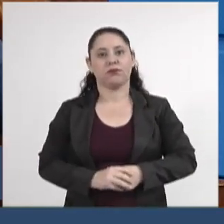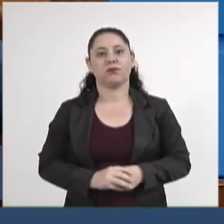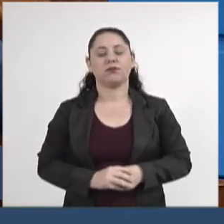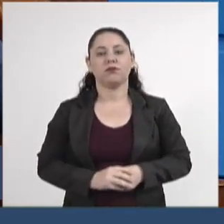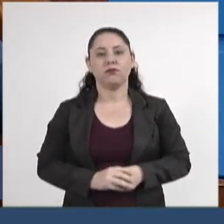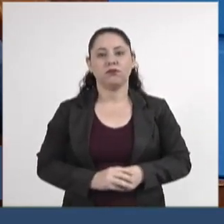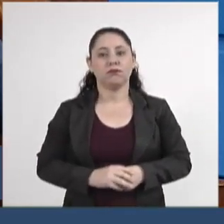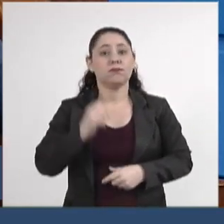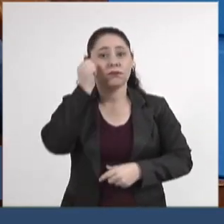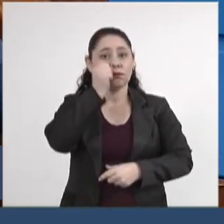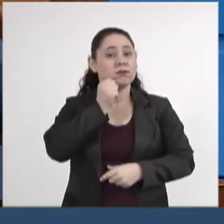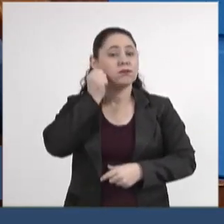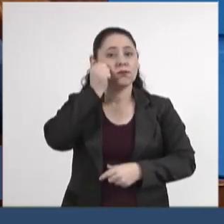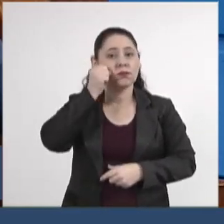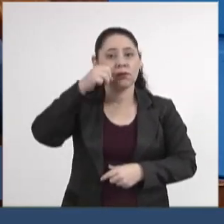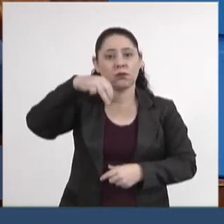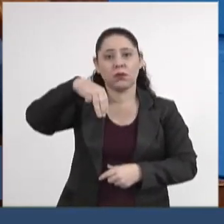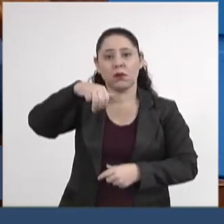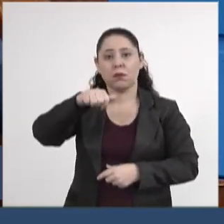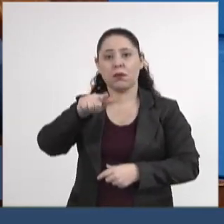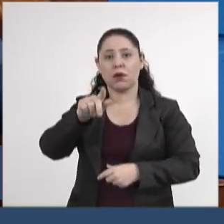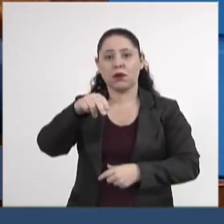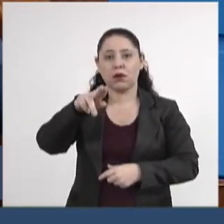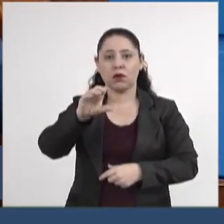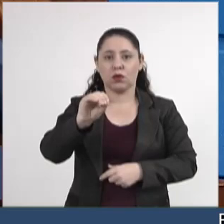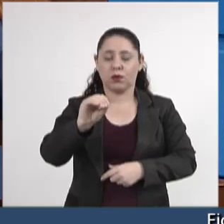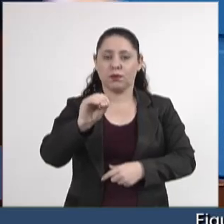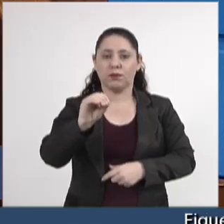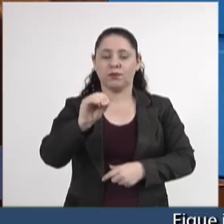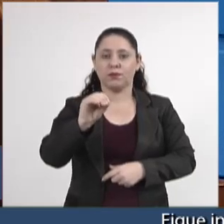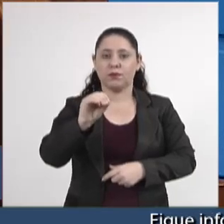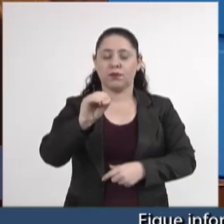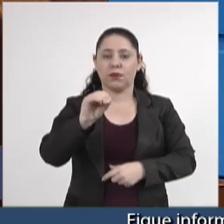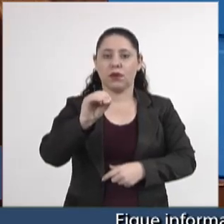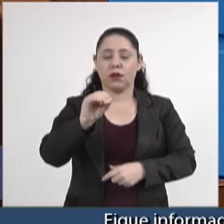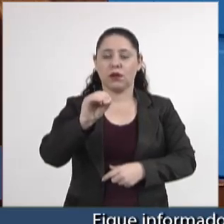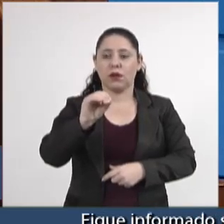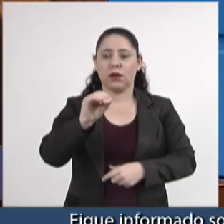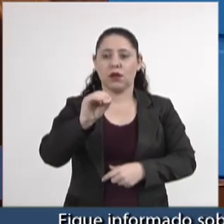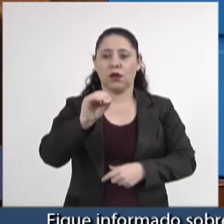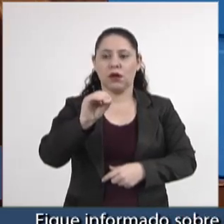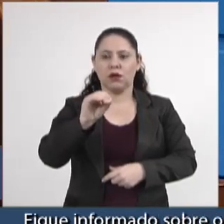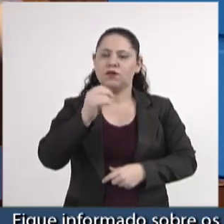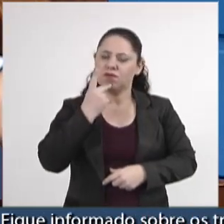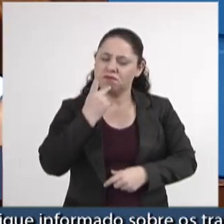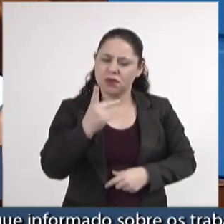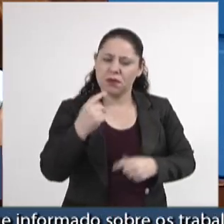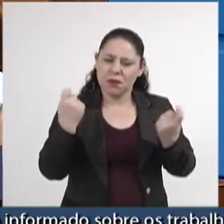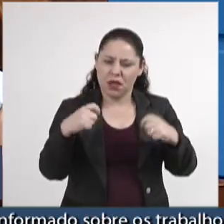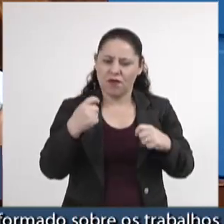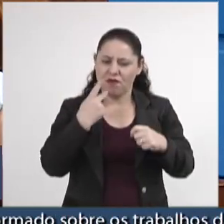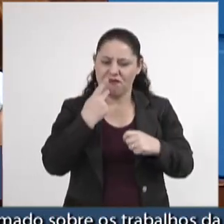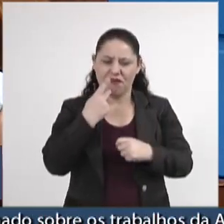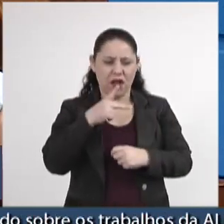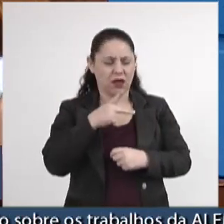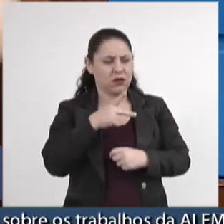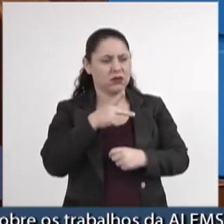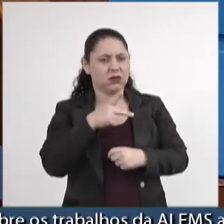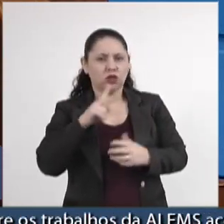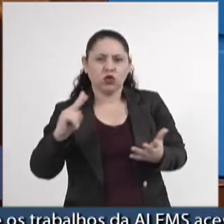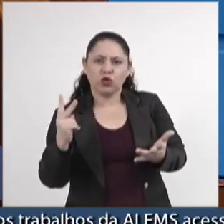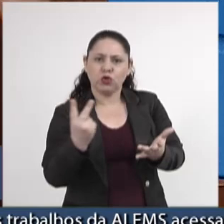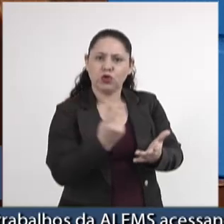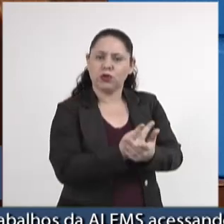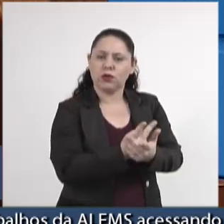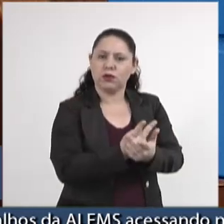E o senador Magno Malta, ao invés de repudiar essa